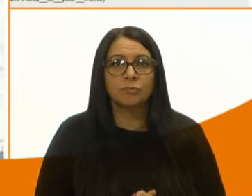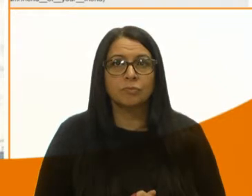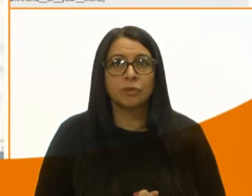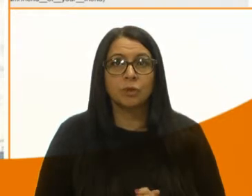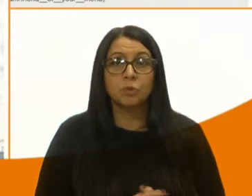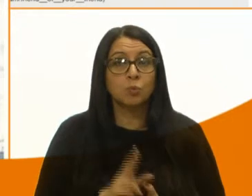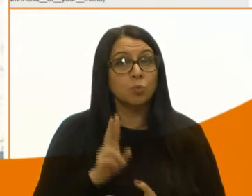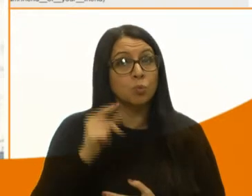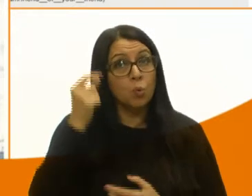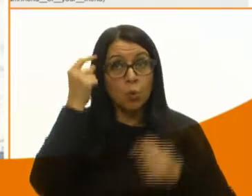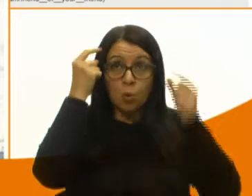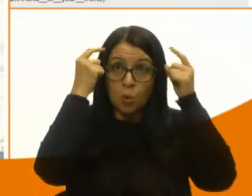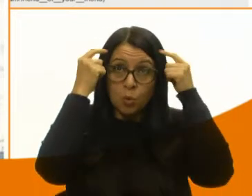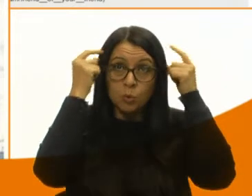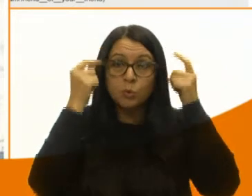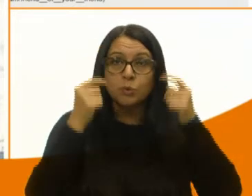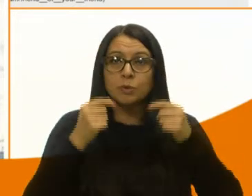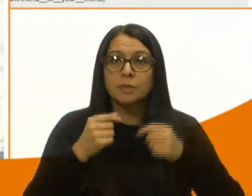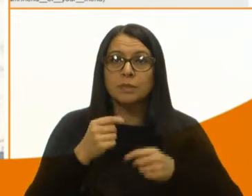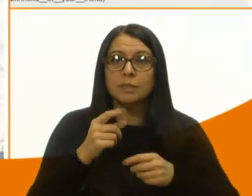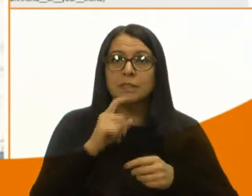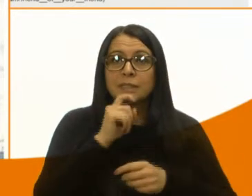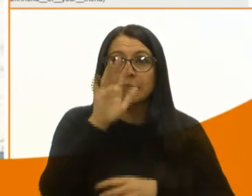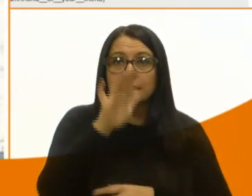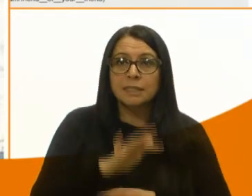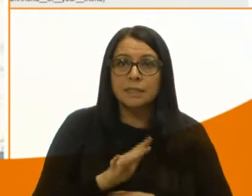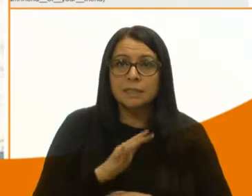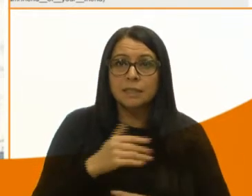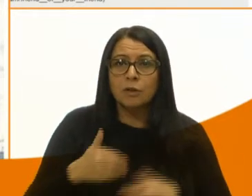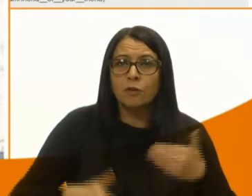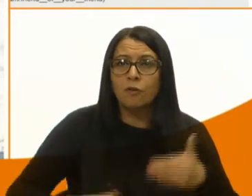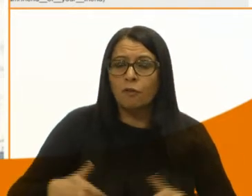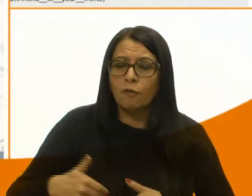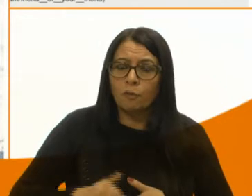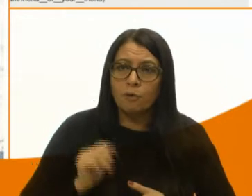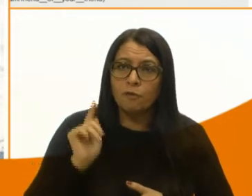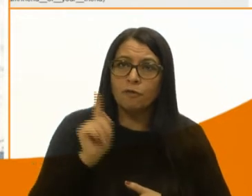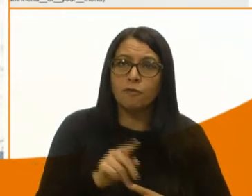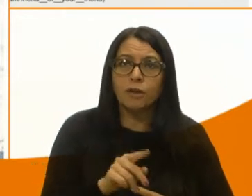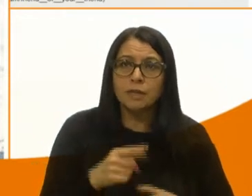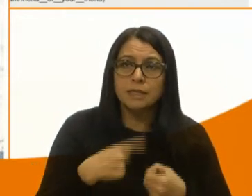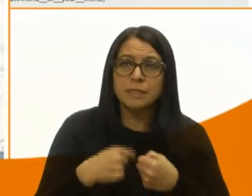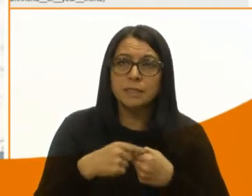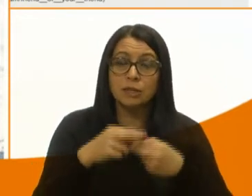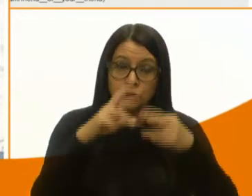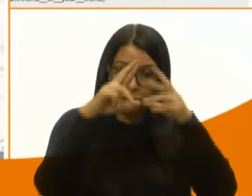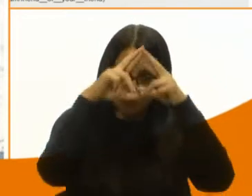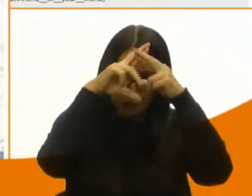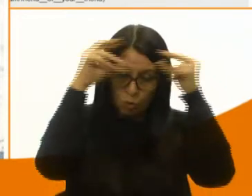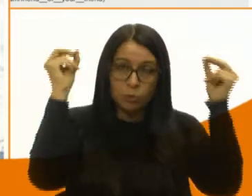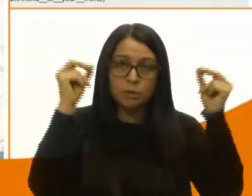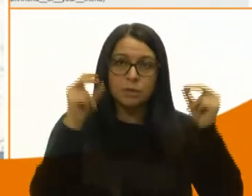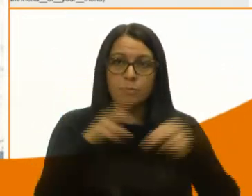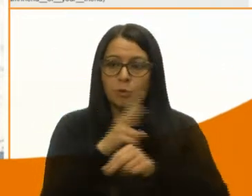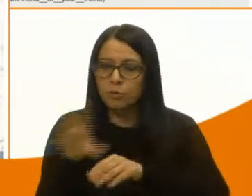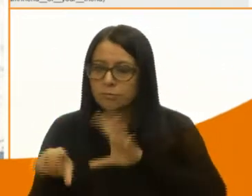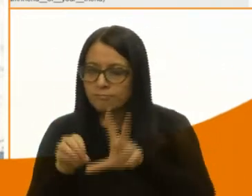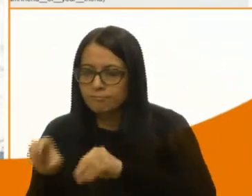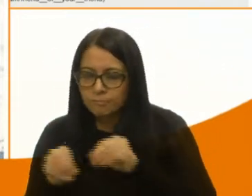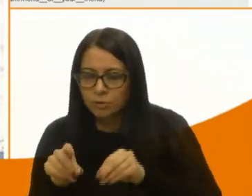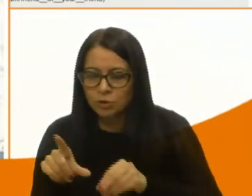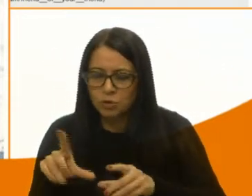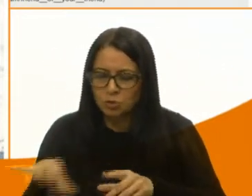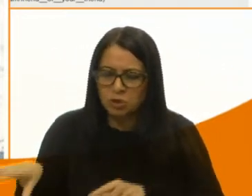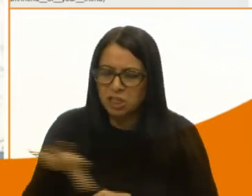Ursos polares famintos invadem a cidade da Rússia e estão, em meio ao lixão, procurando alimentos.